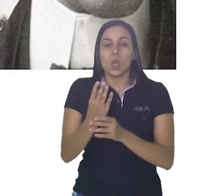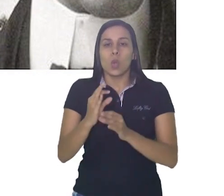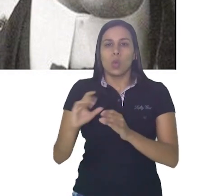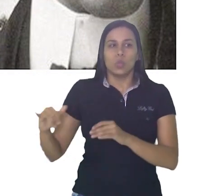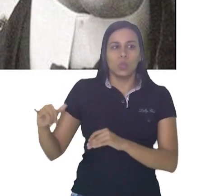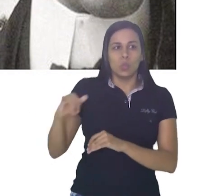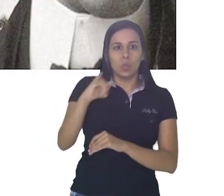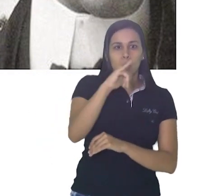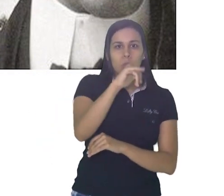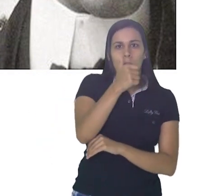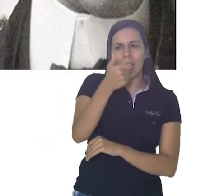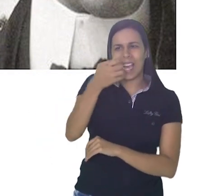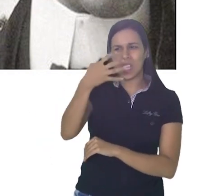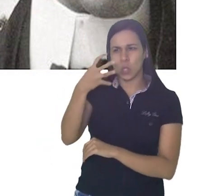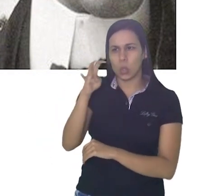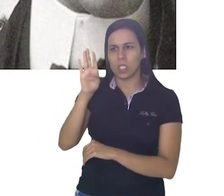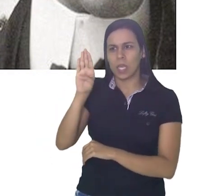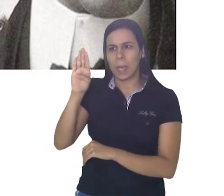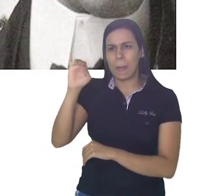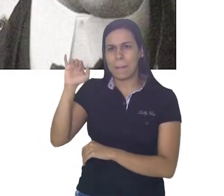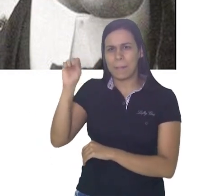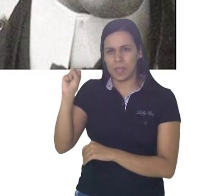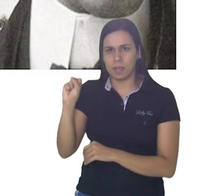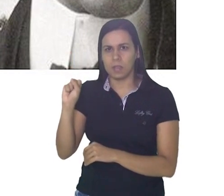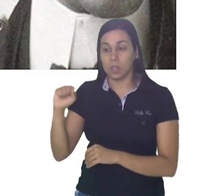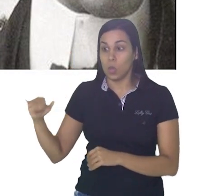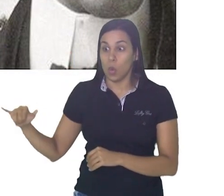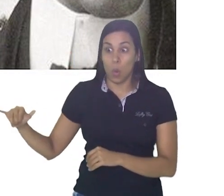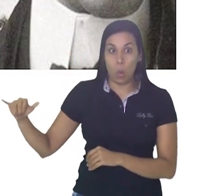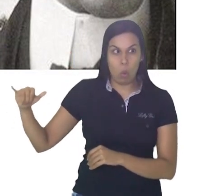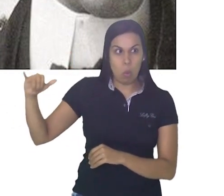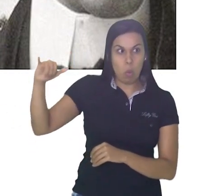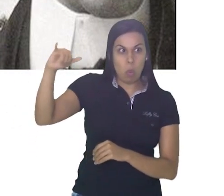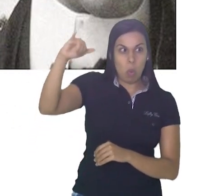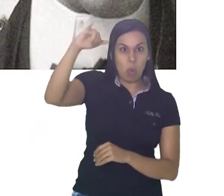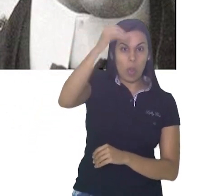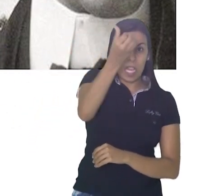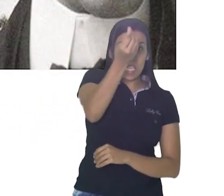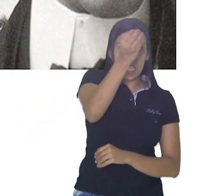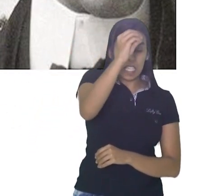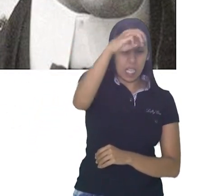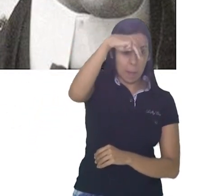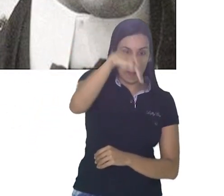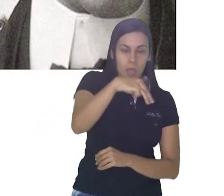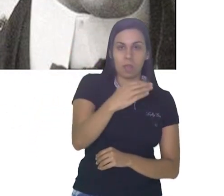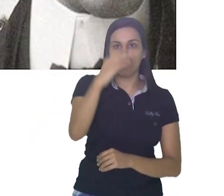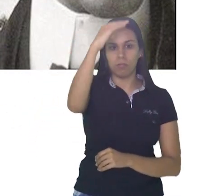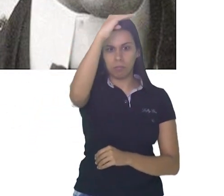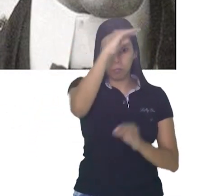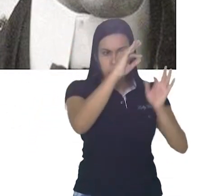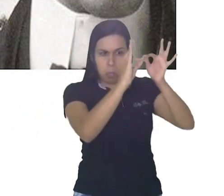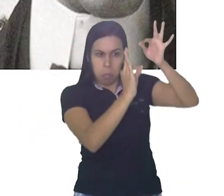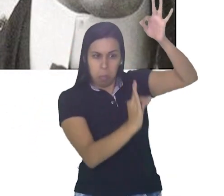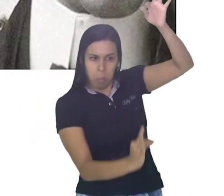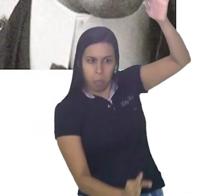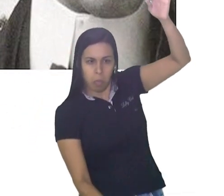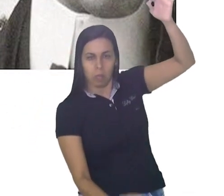14 Bits. A aeronave atingiu uma altura de 60 metros. Foi uma forçanha para a época.